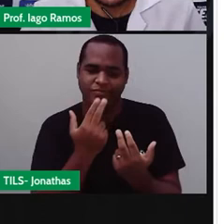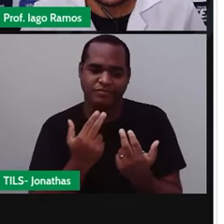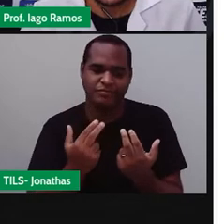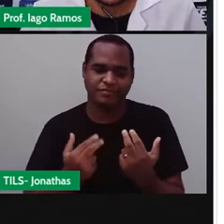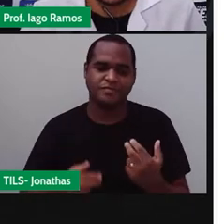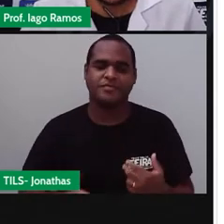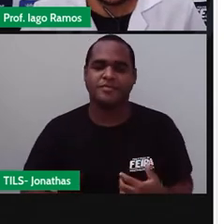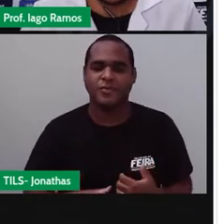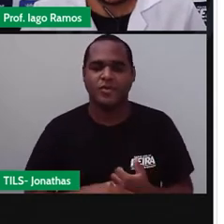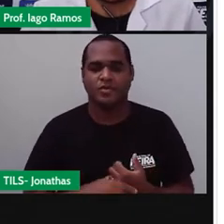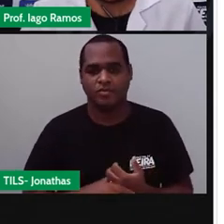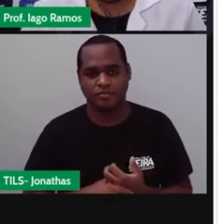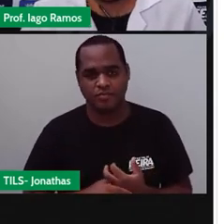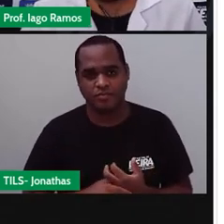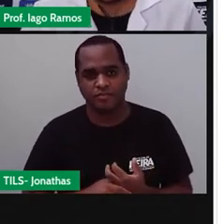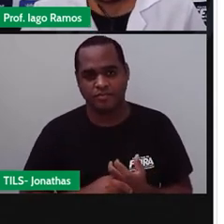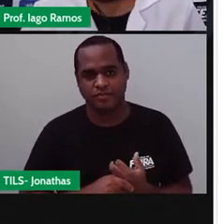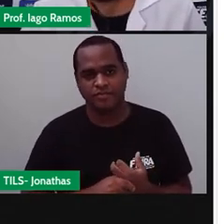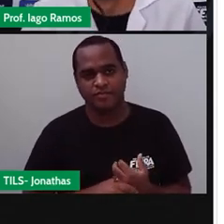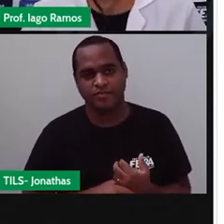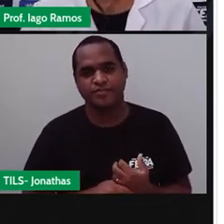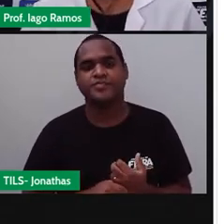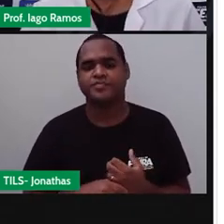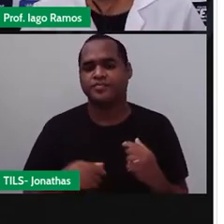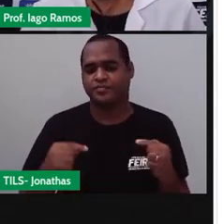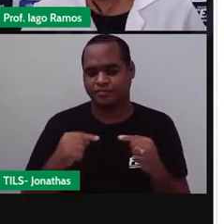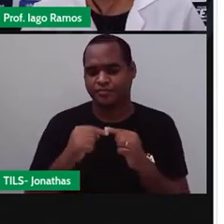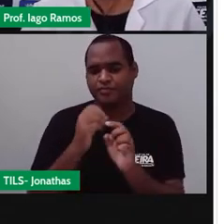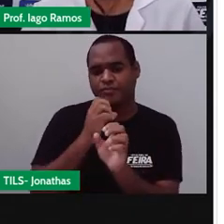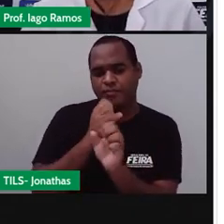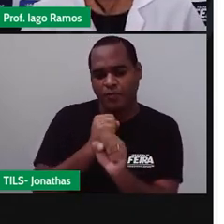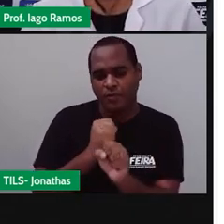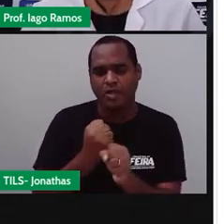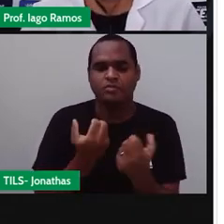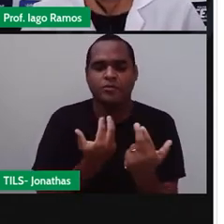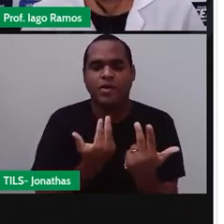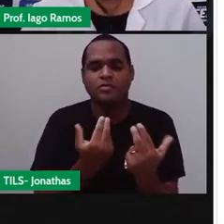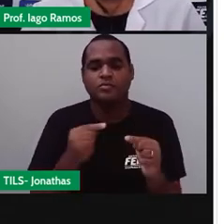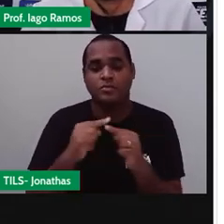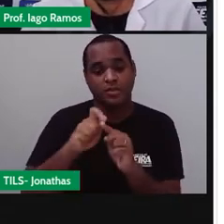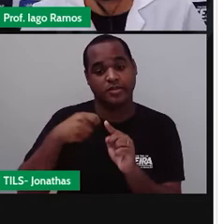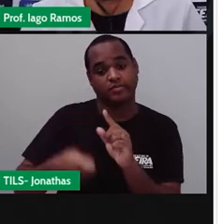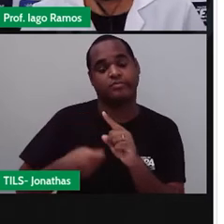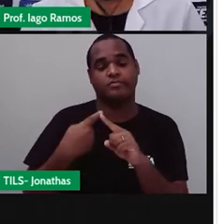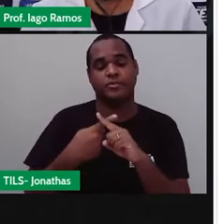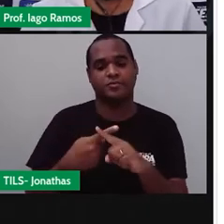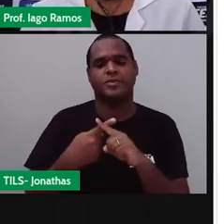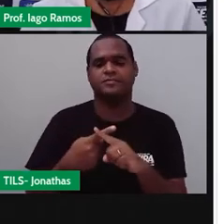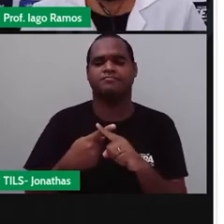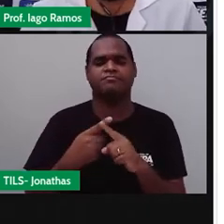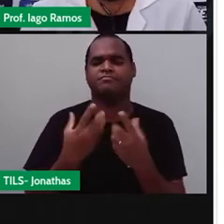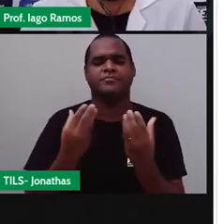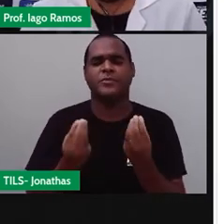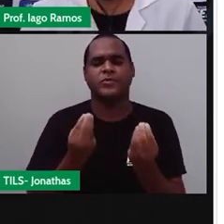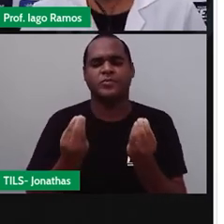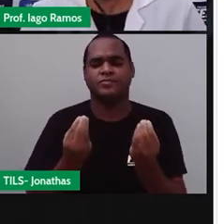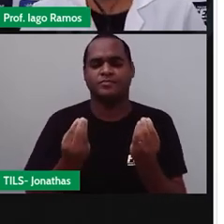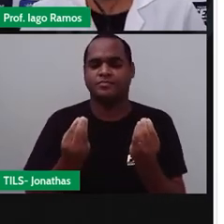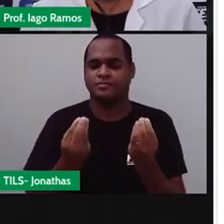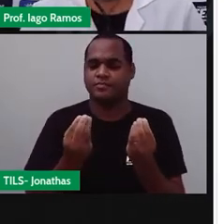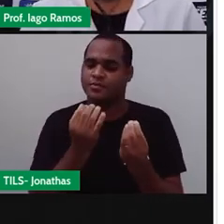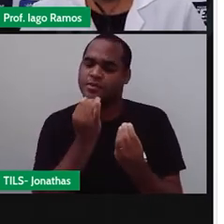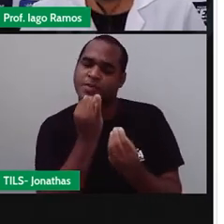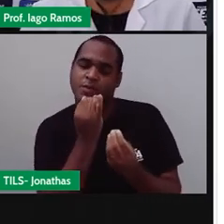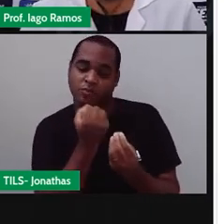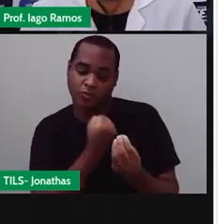Somar coisas iguais. Então isso aqui dá para virar uma multiplicação. Como assim? Quantos